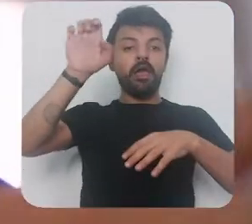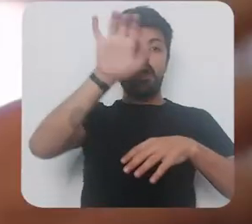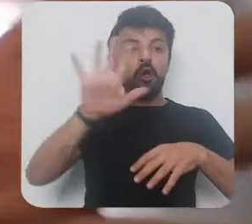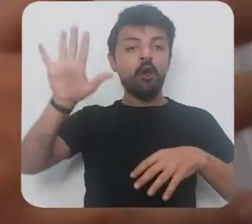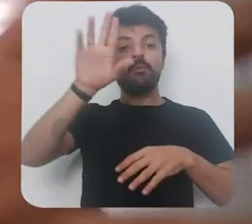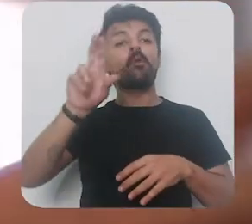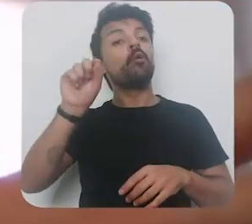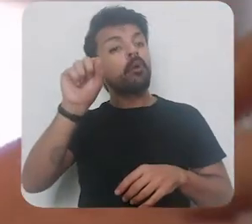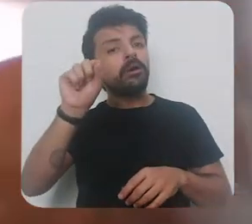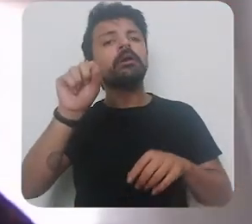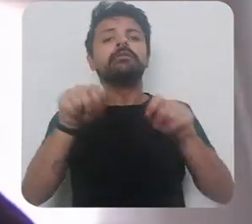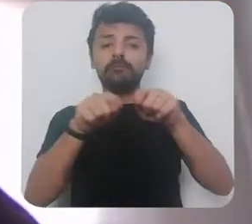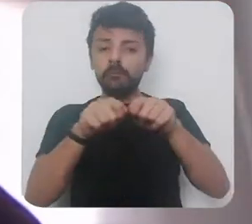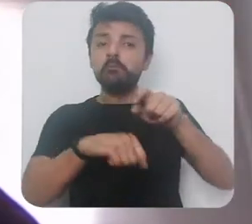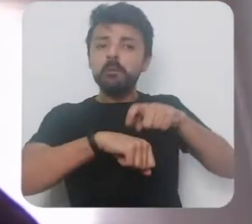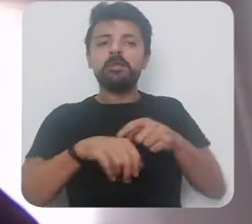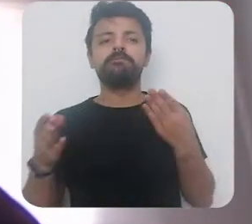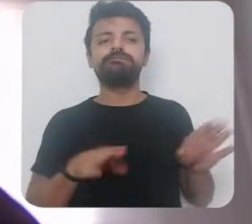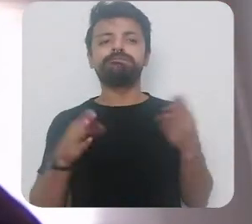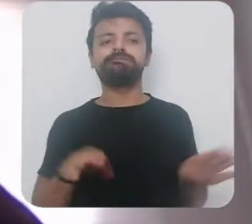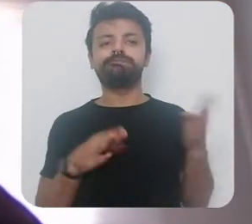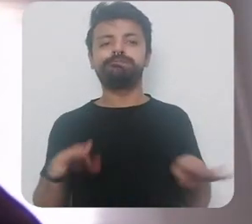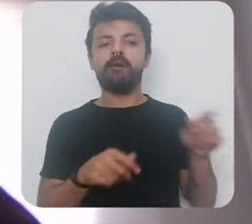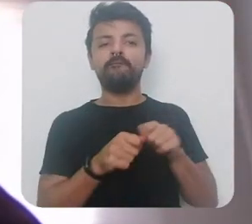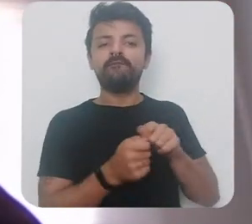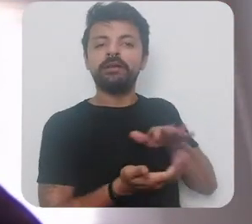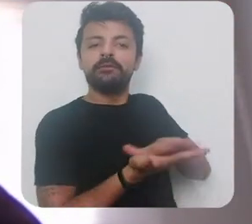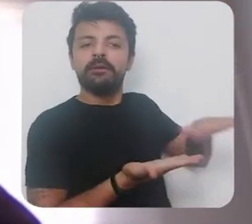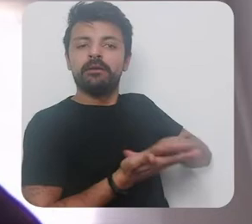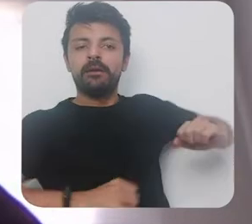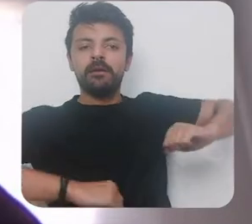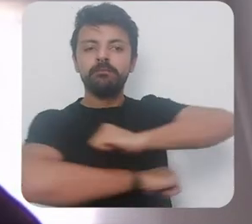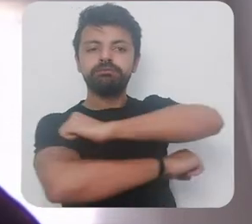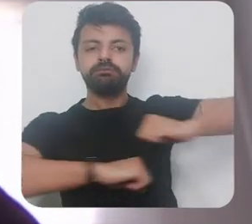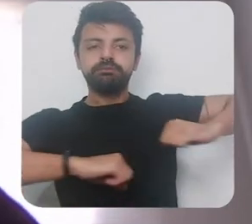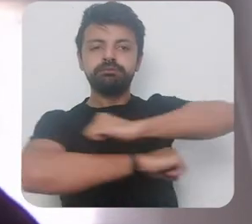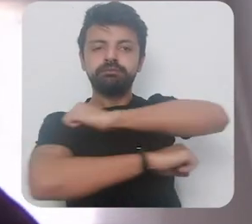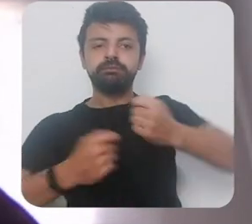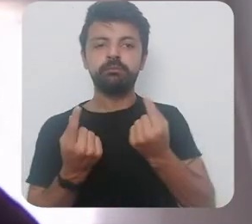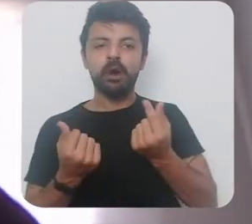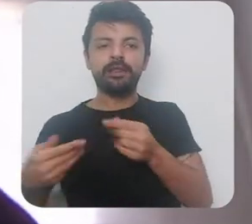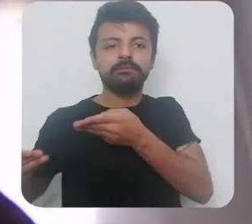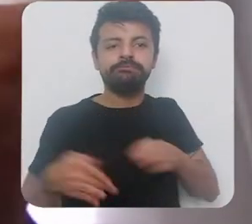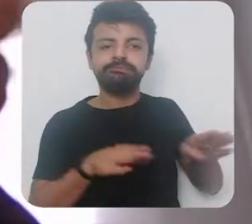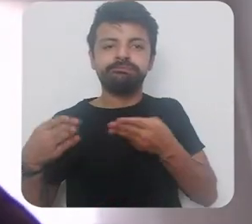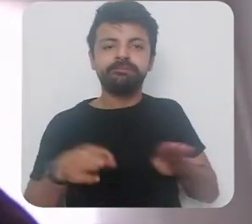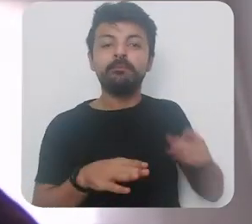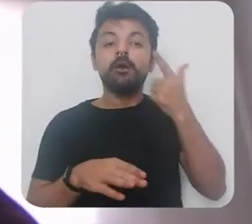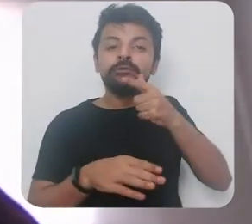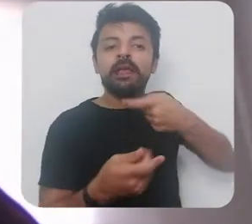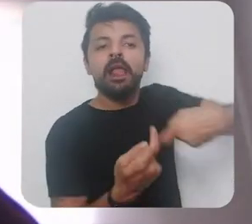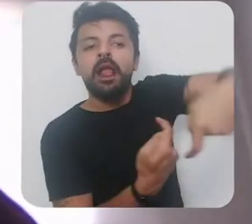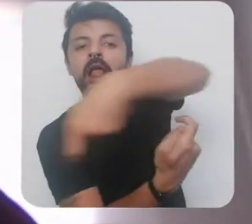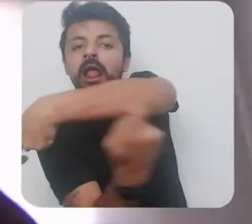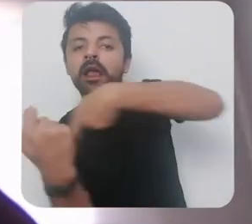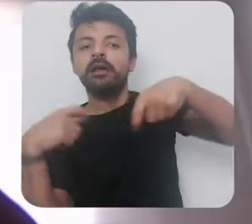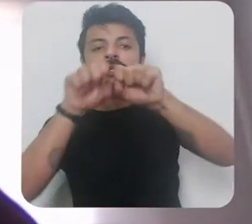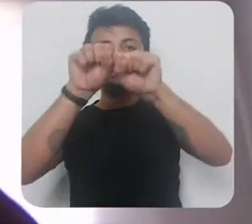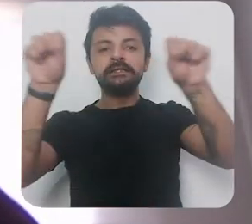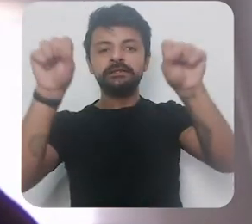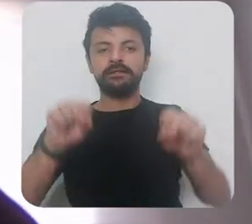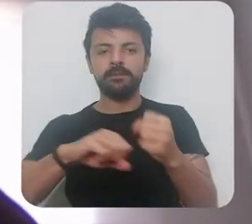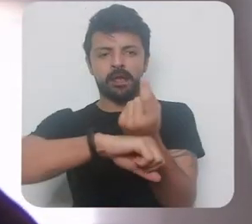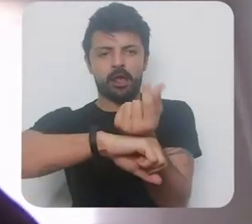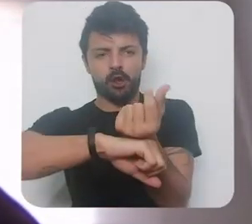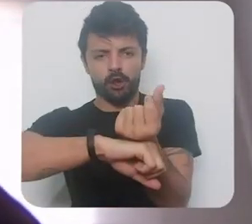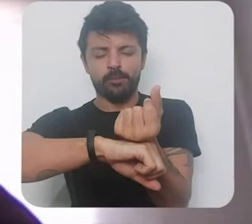uso de emissão de moeda para aumentar a liquidez no sistema econômico e esse aumento de